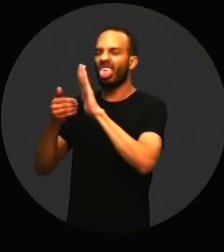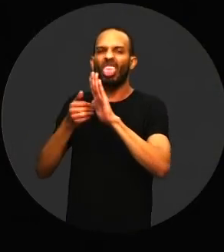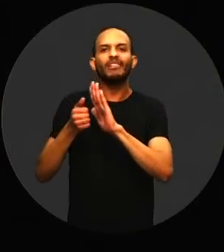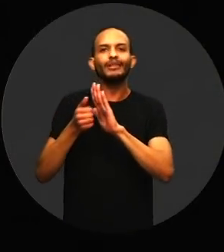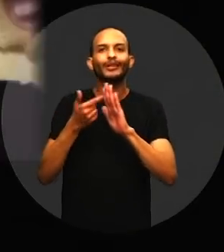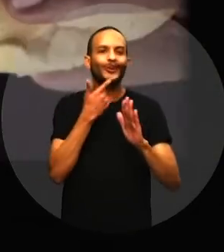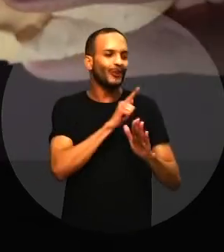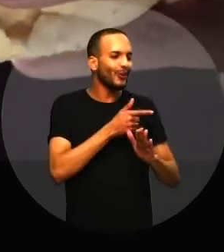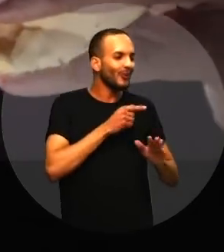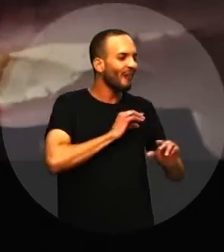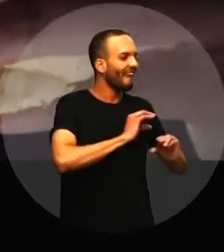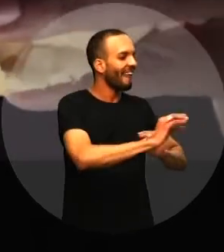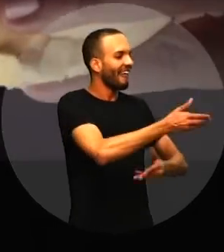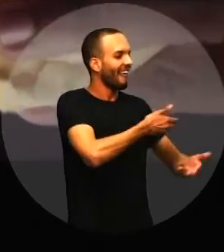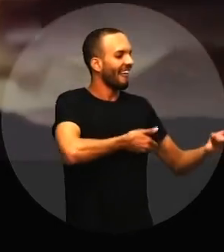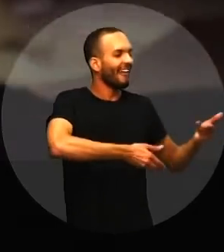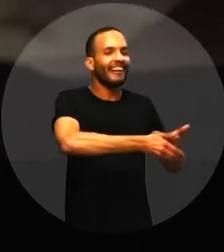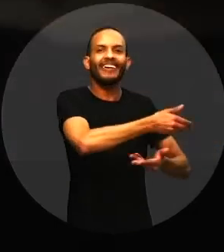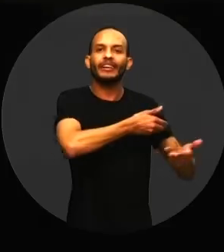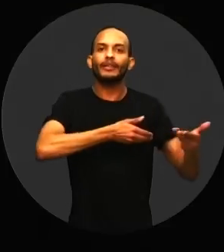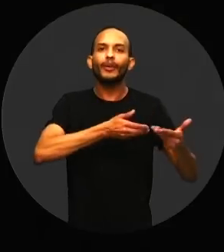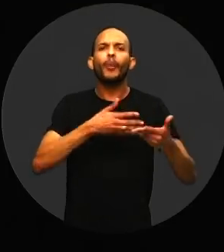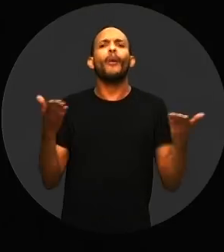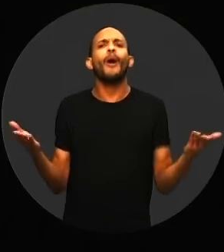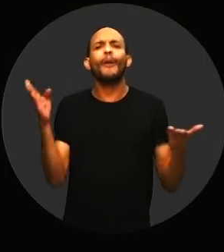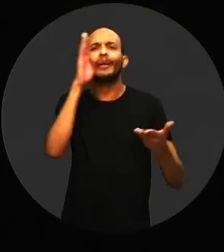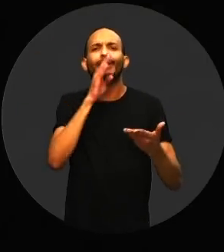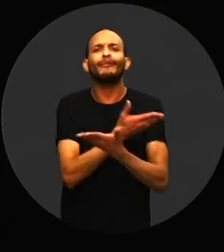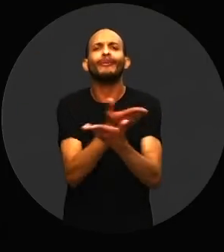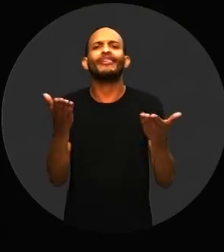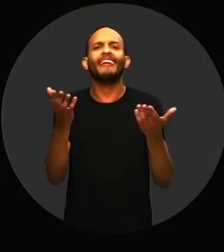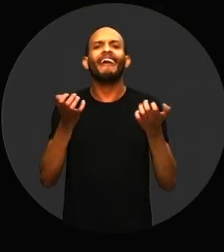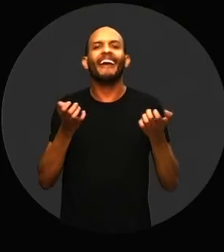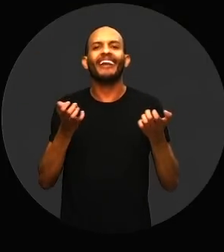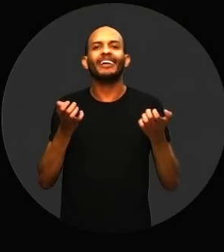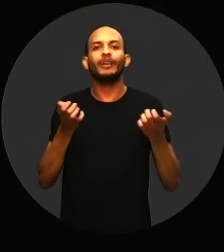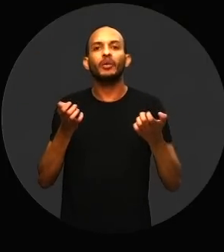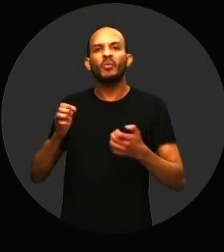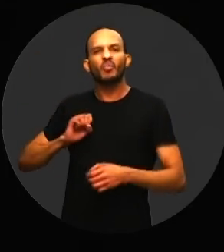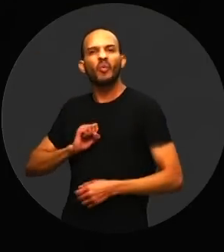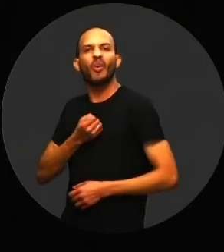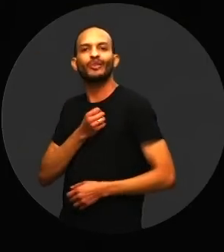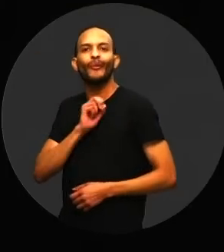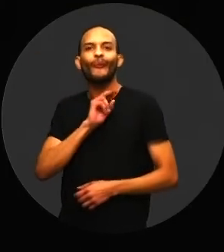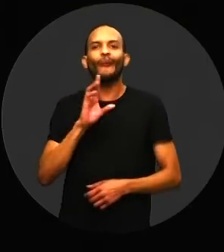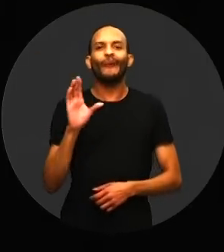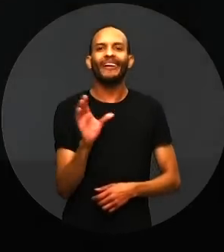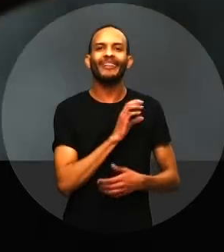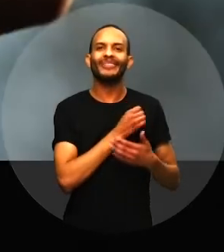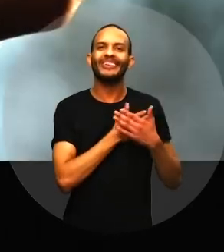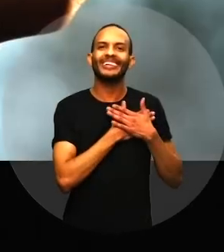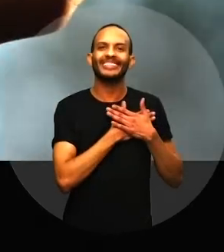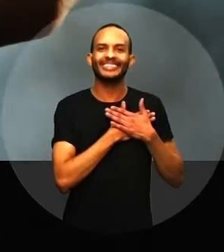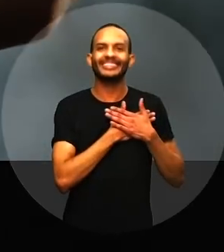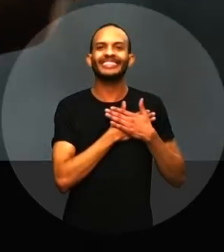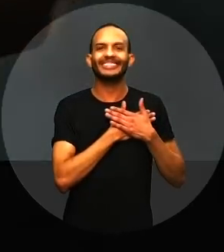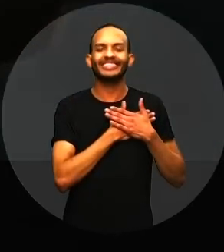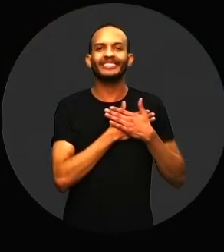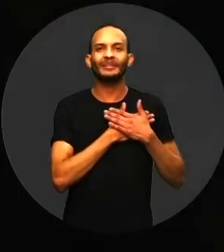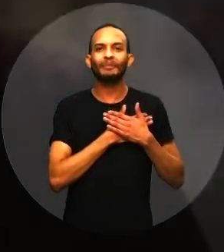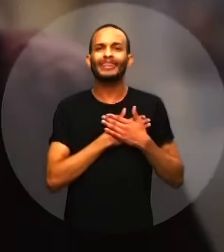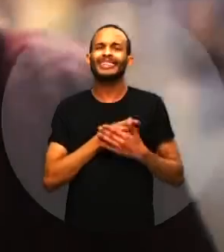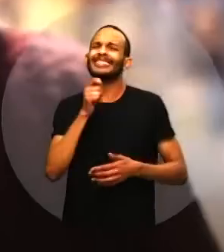tira e o que reparte. Que Brasil você quer? O do ódio ou do amor?